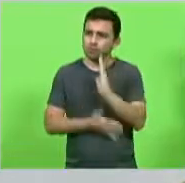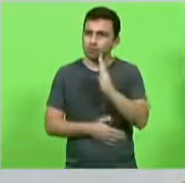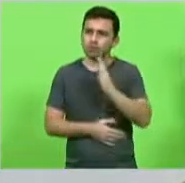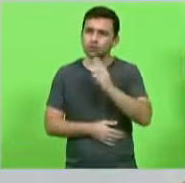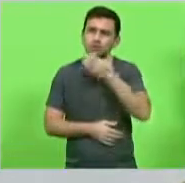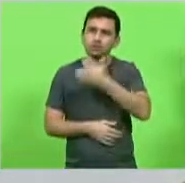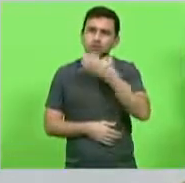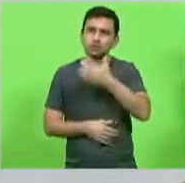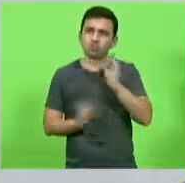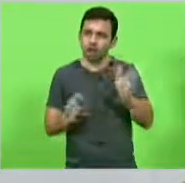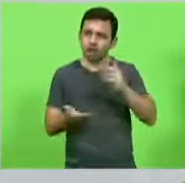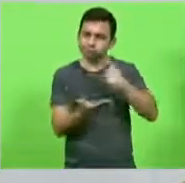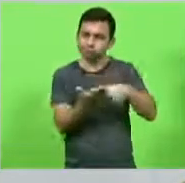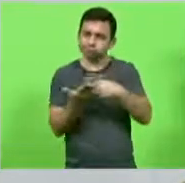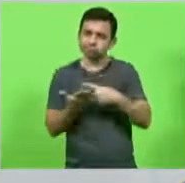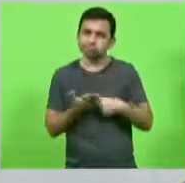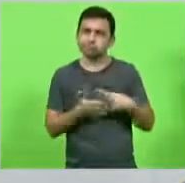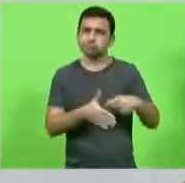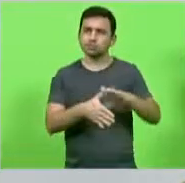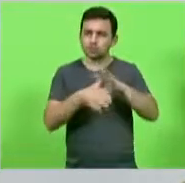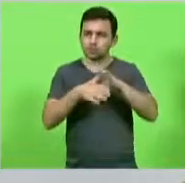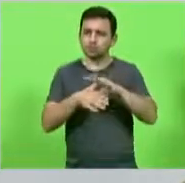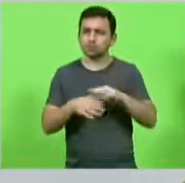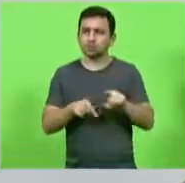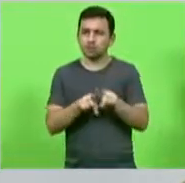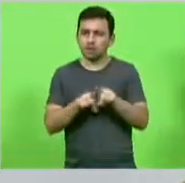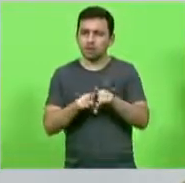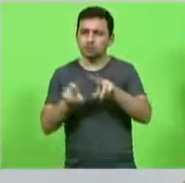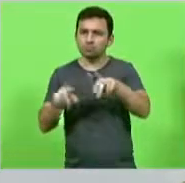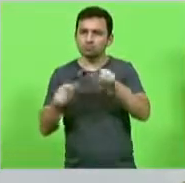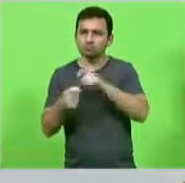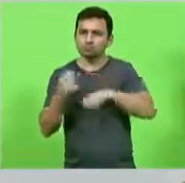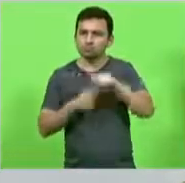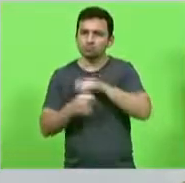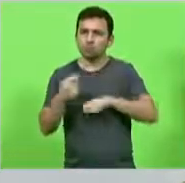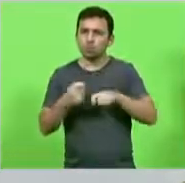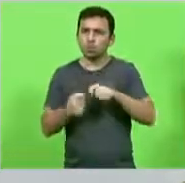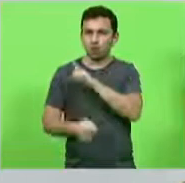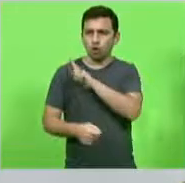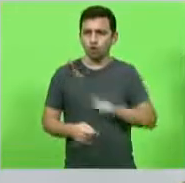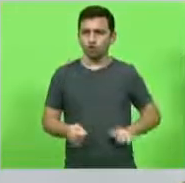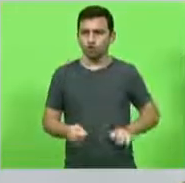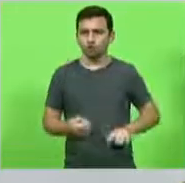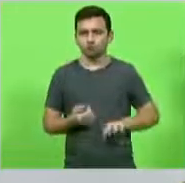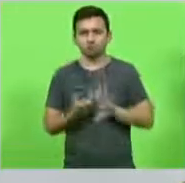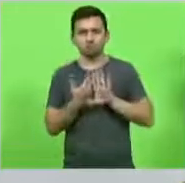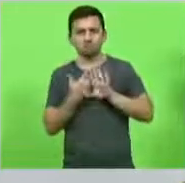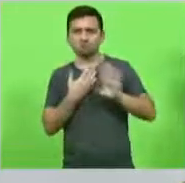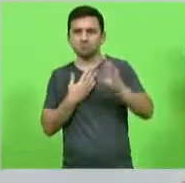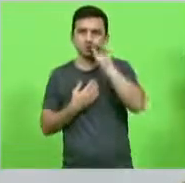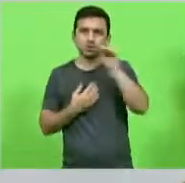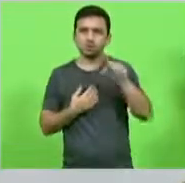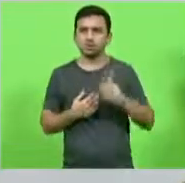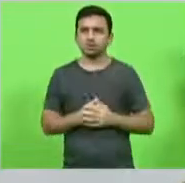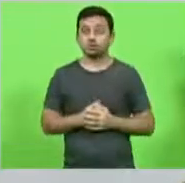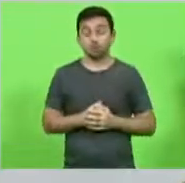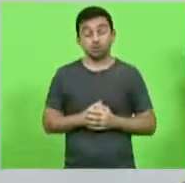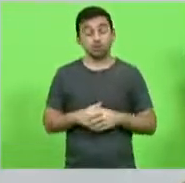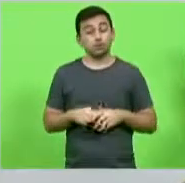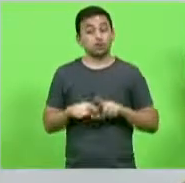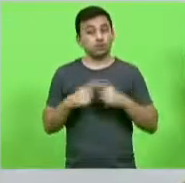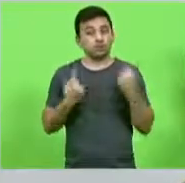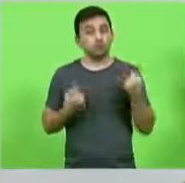acordo com os líderes foi feito um acordo com a fazenda e de repente o governo vira as costas vira as costas então projeto